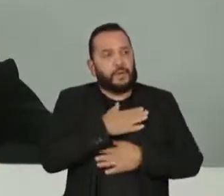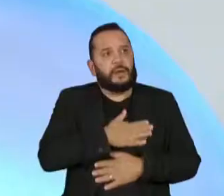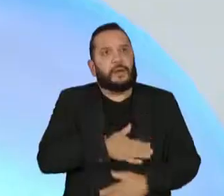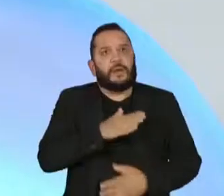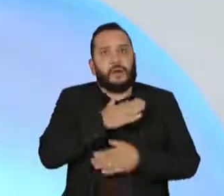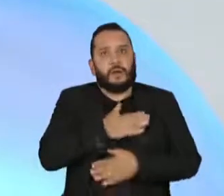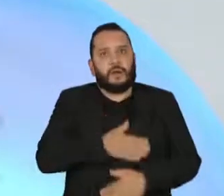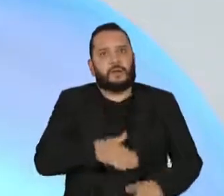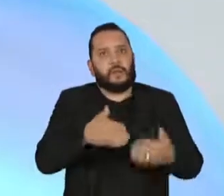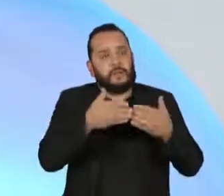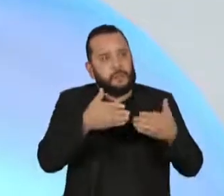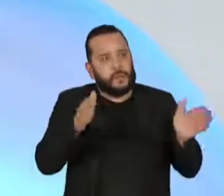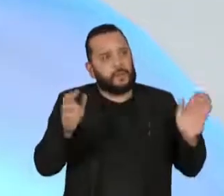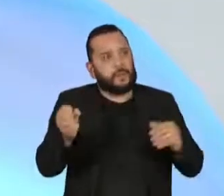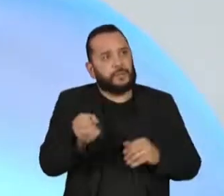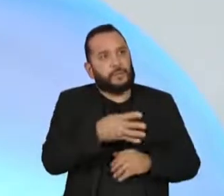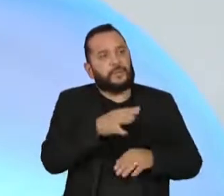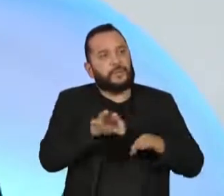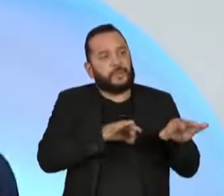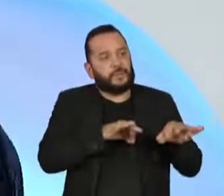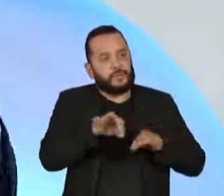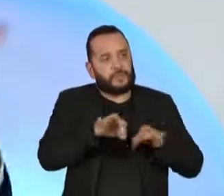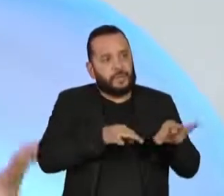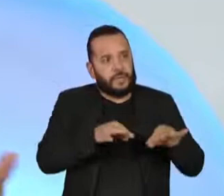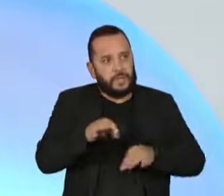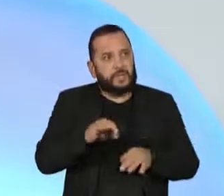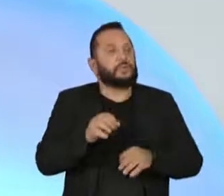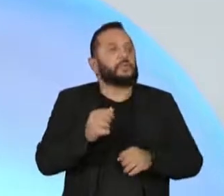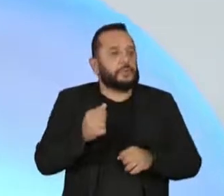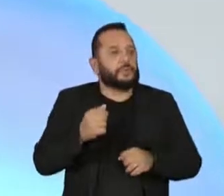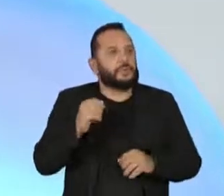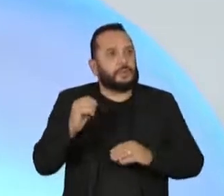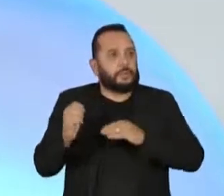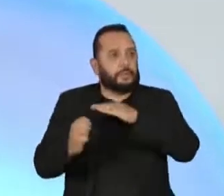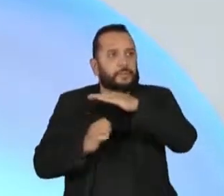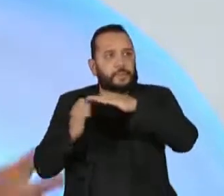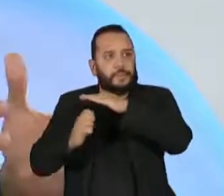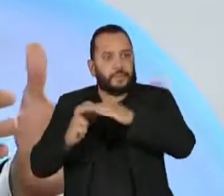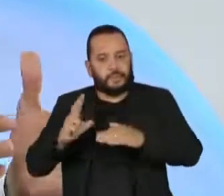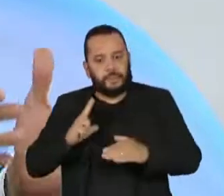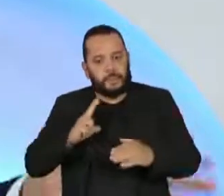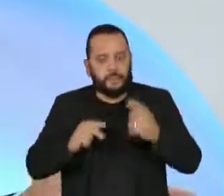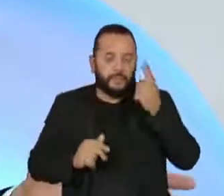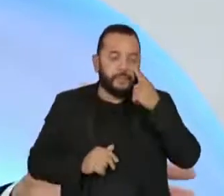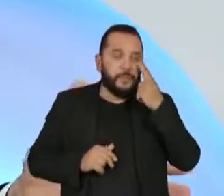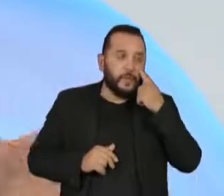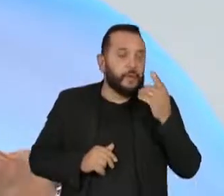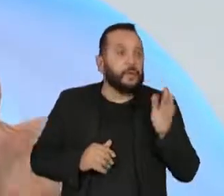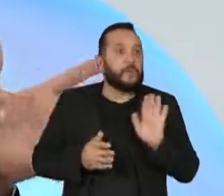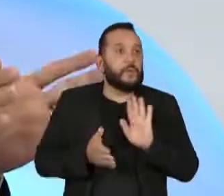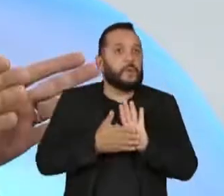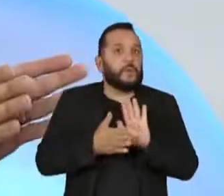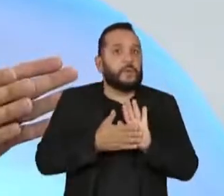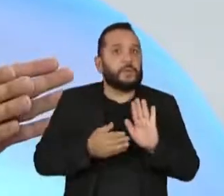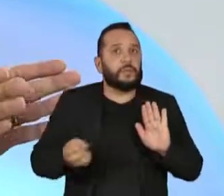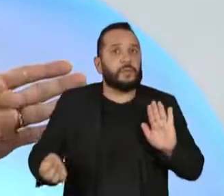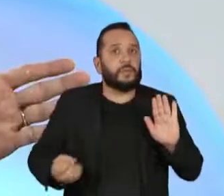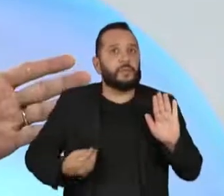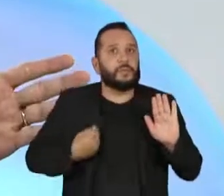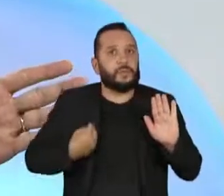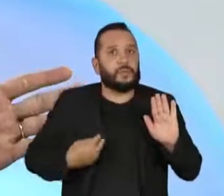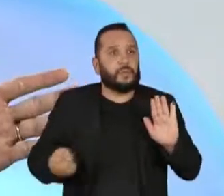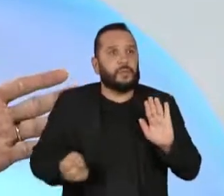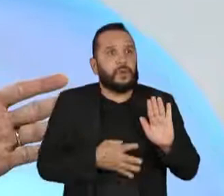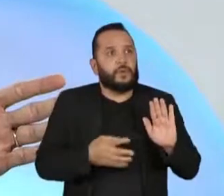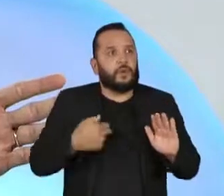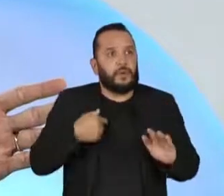estar aberto para novos projetos, na iniciativa privada, ouvindo novas propostas, fazendo uma nova vida. Afinal de contas, eu estou